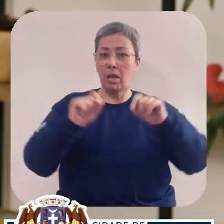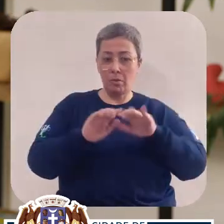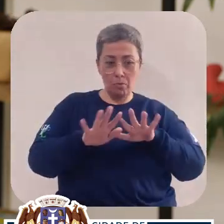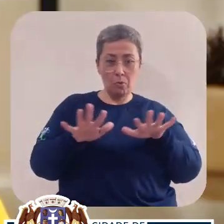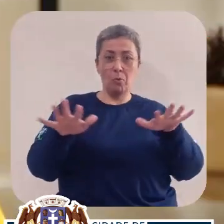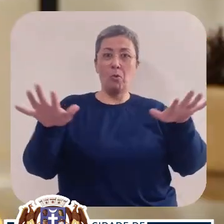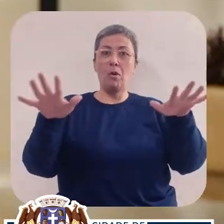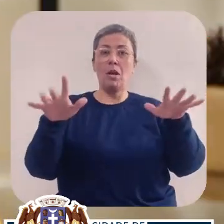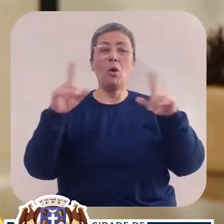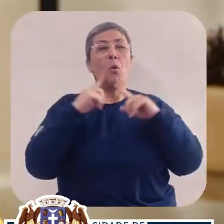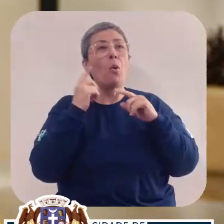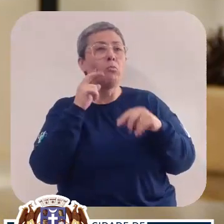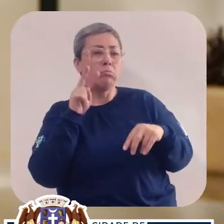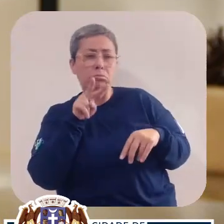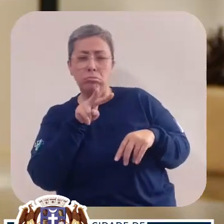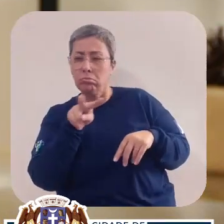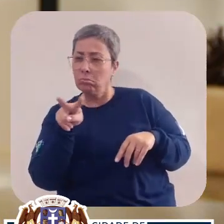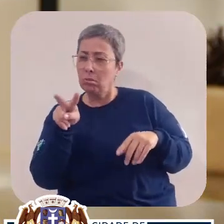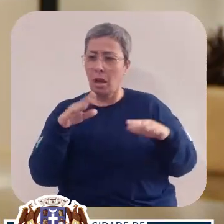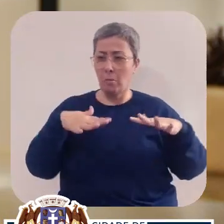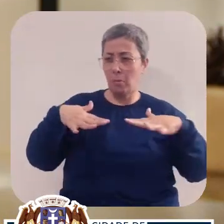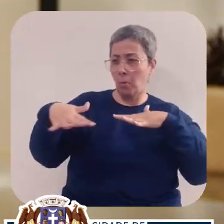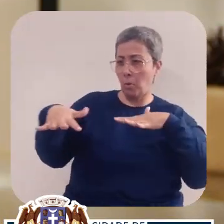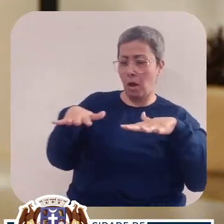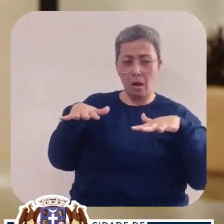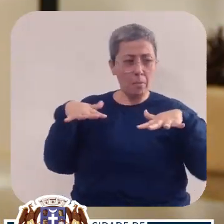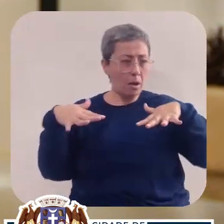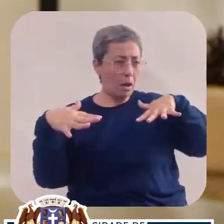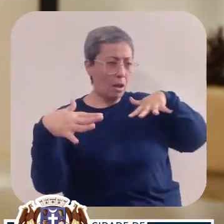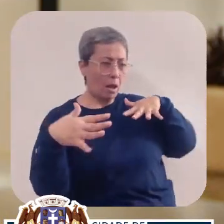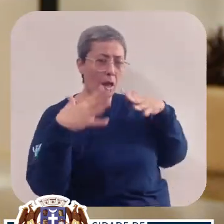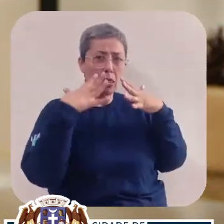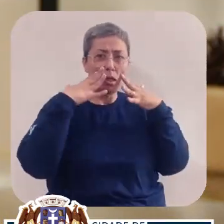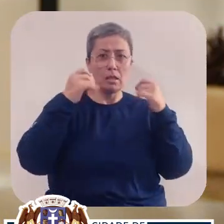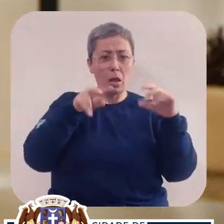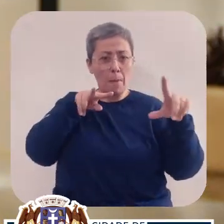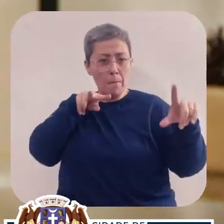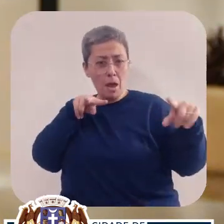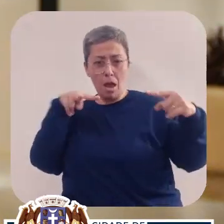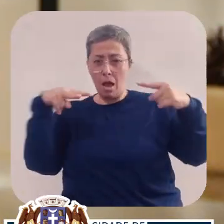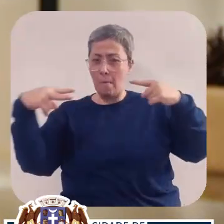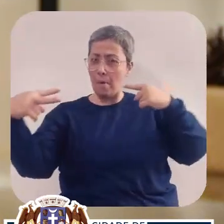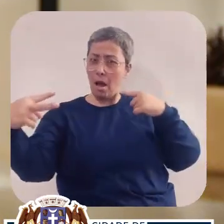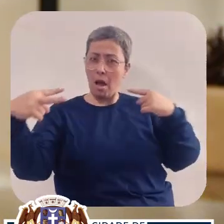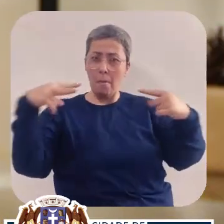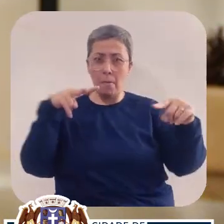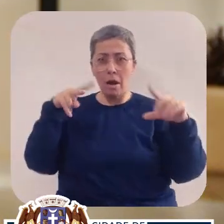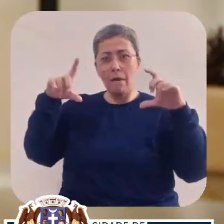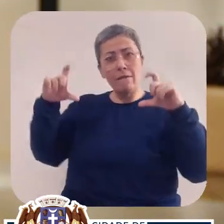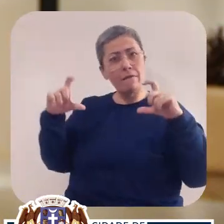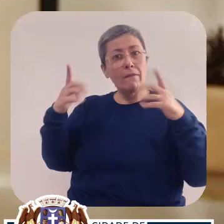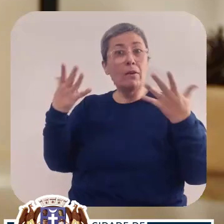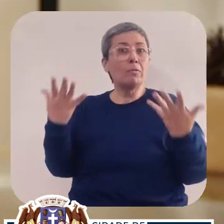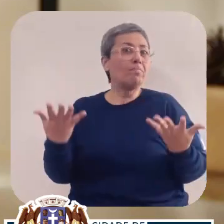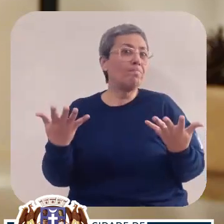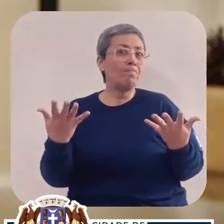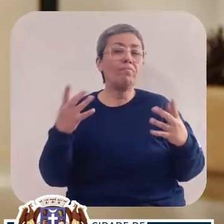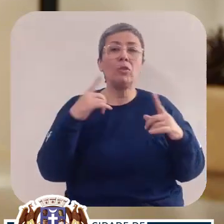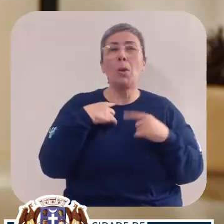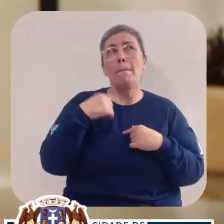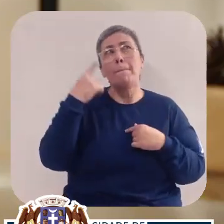espaço? Ou você observa, se movimenta, presta atenção no ângulo que você vai usar para tirar essa foto?